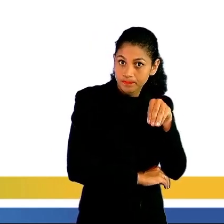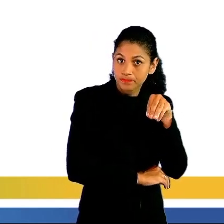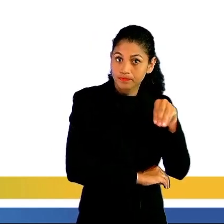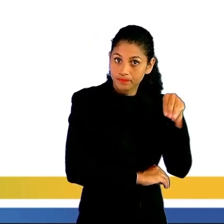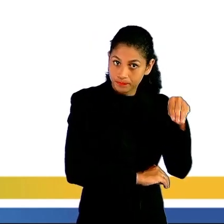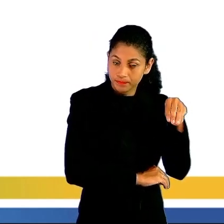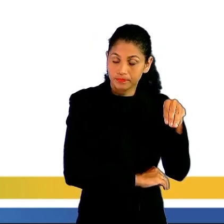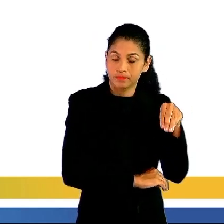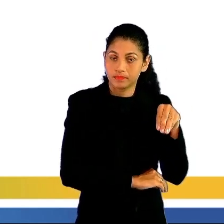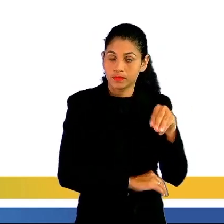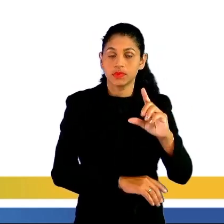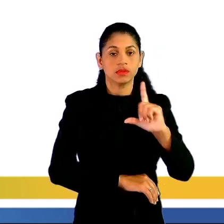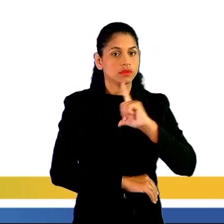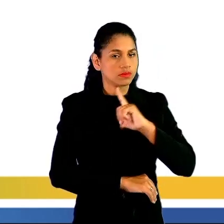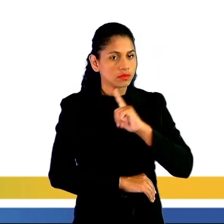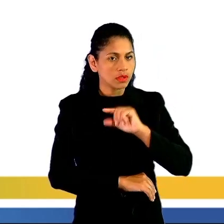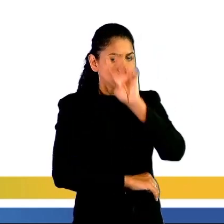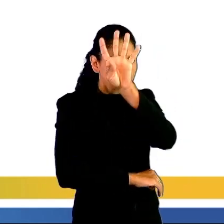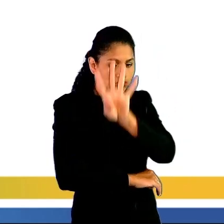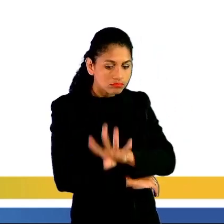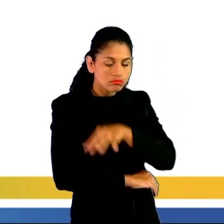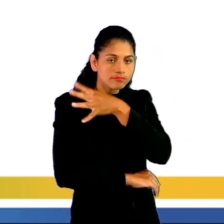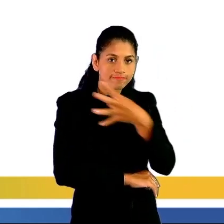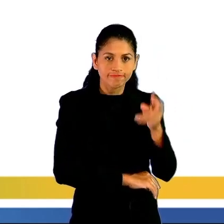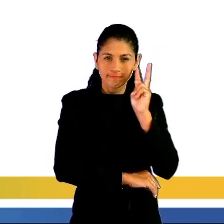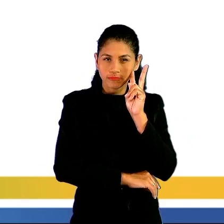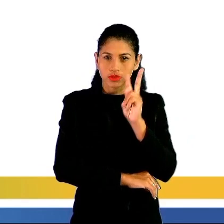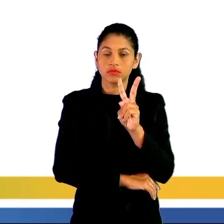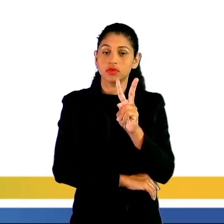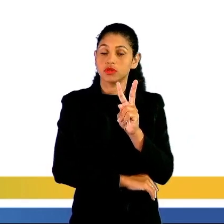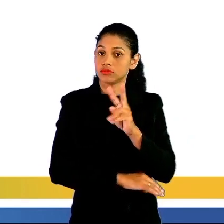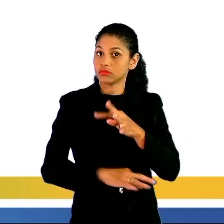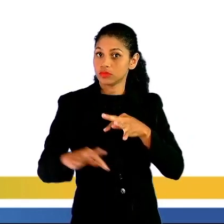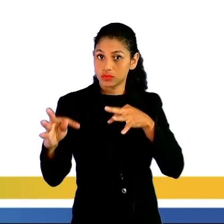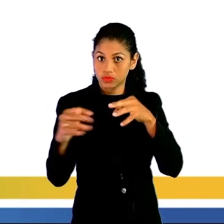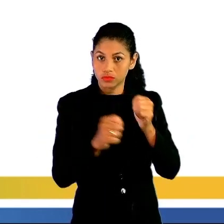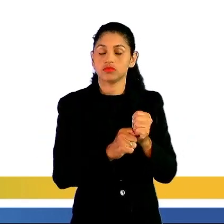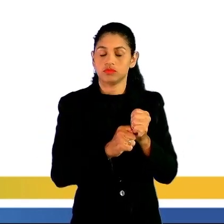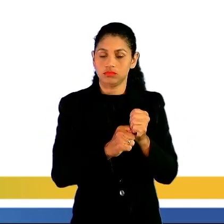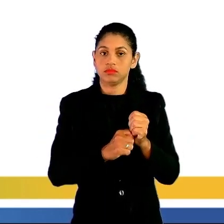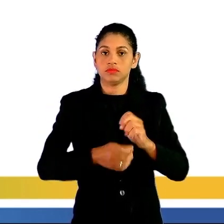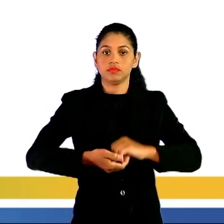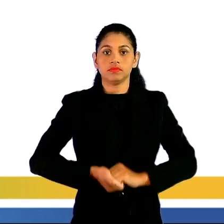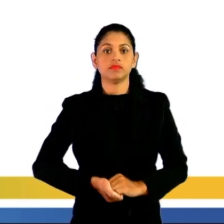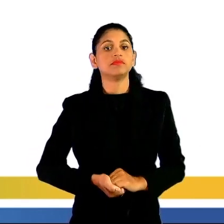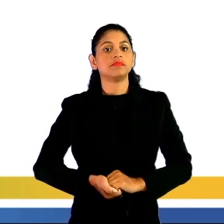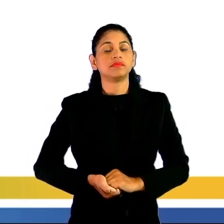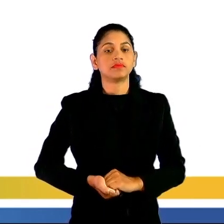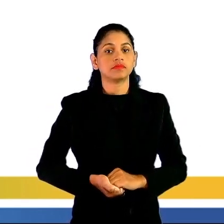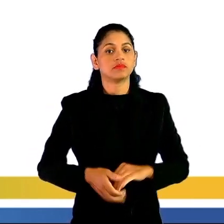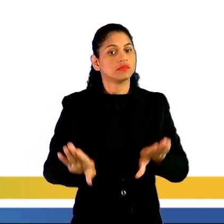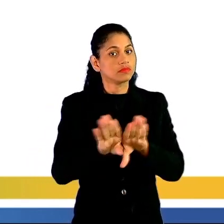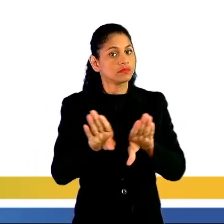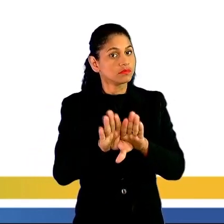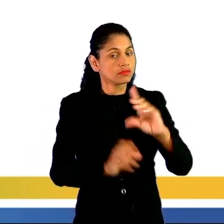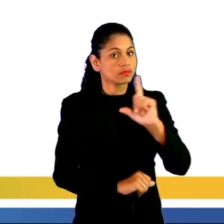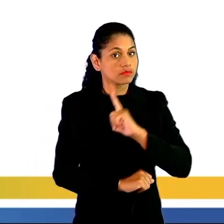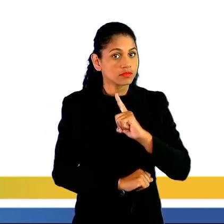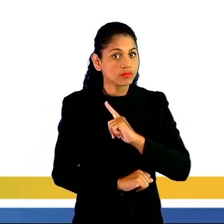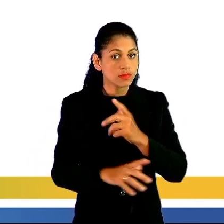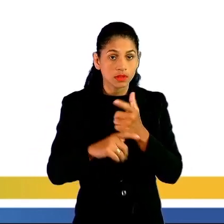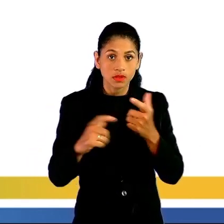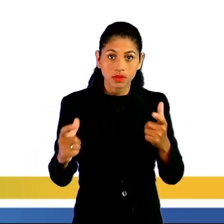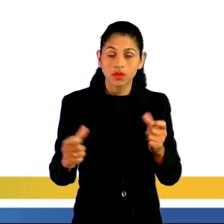para ver todas essas unidades na grandeza, ok? Também temos a